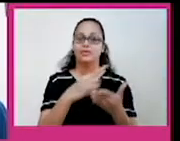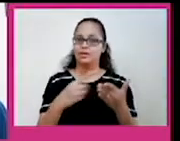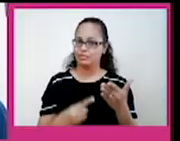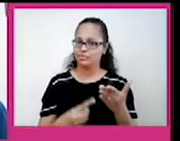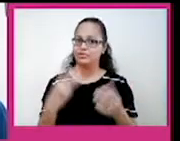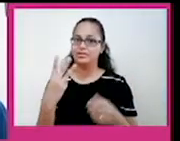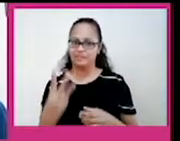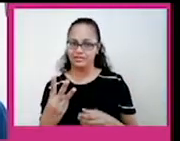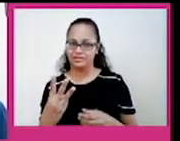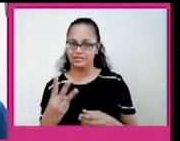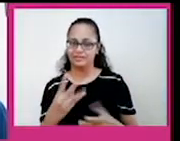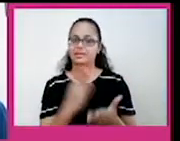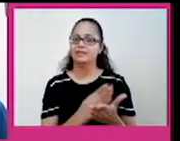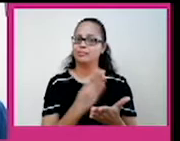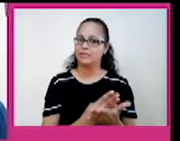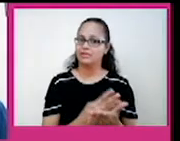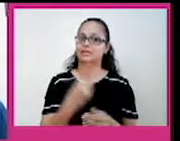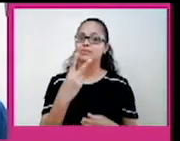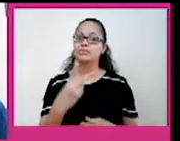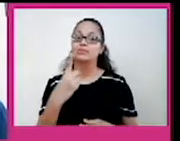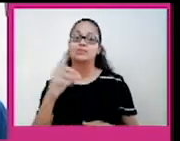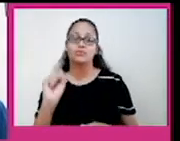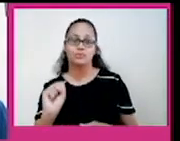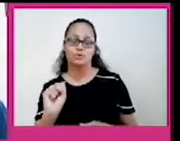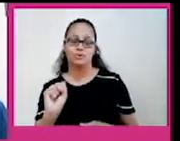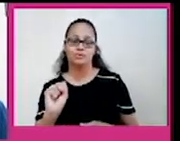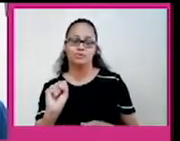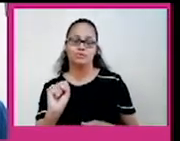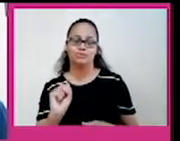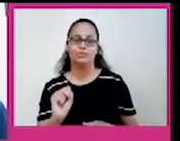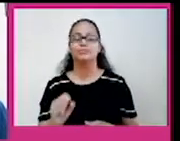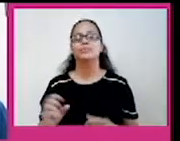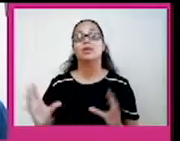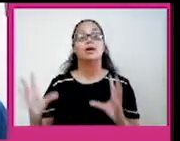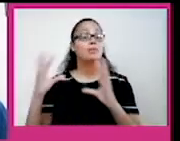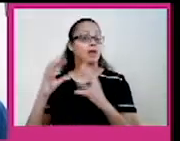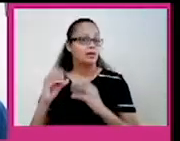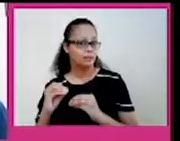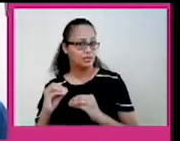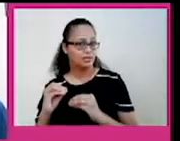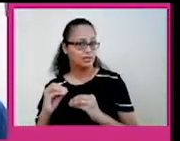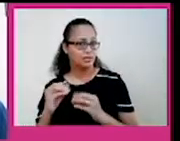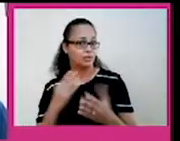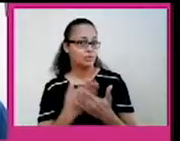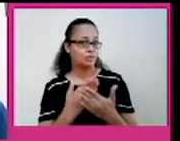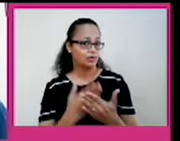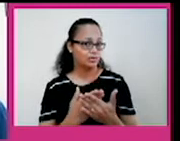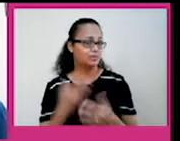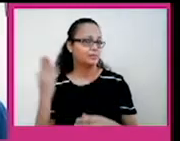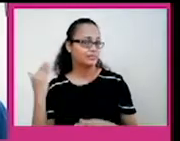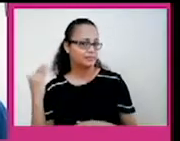apostila 3, a partir da página 218. Vamos fazer uma pequena revisão do que a gente estudou na aula